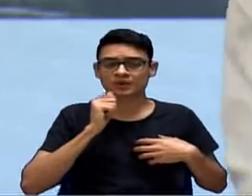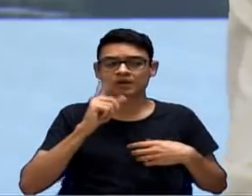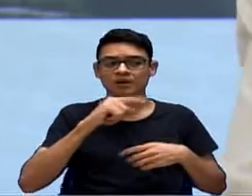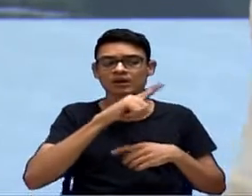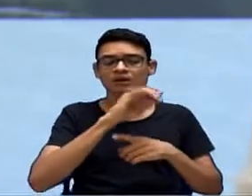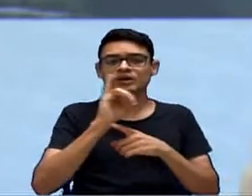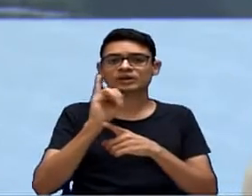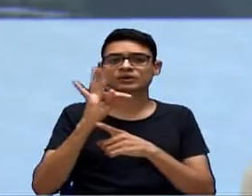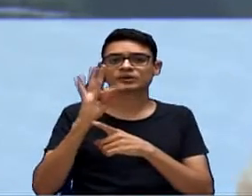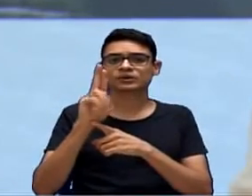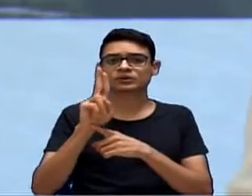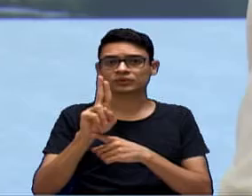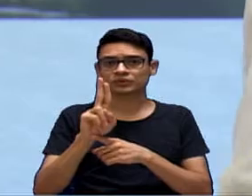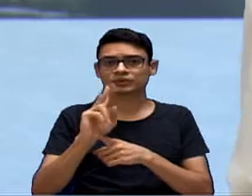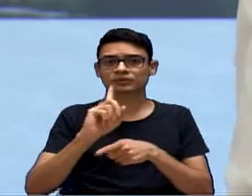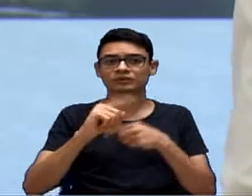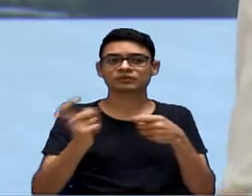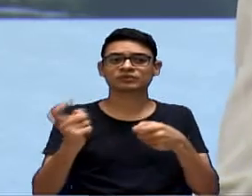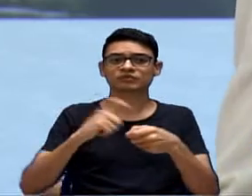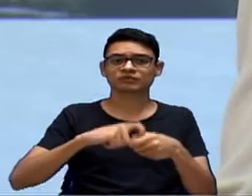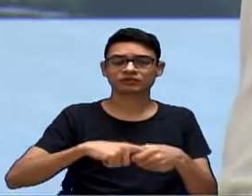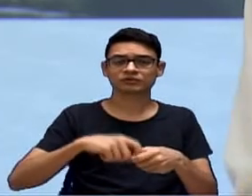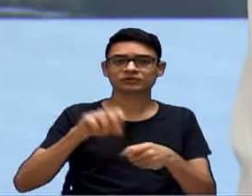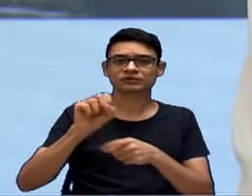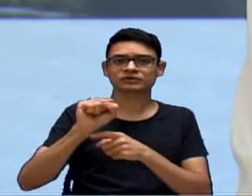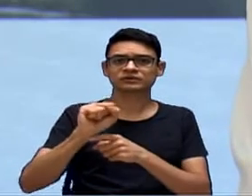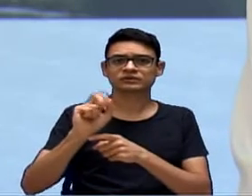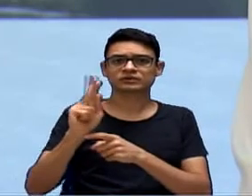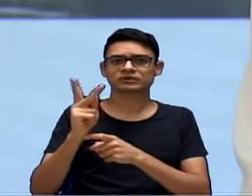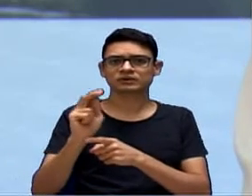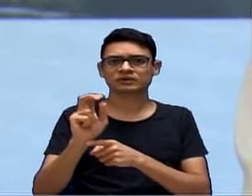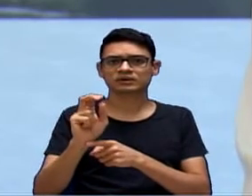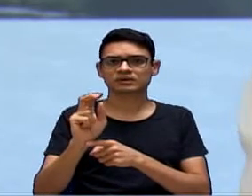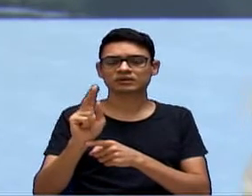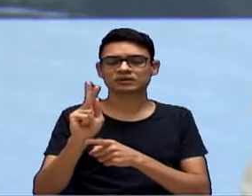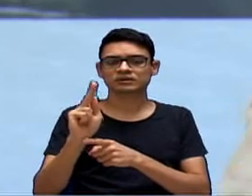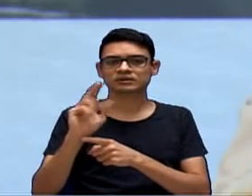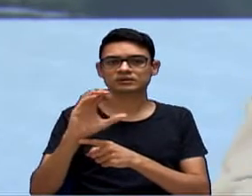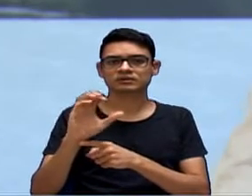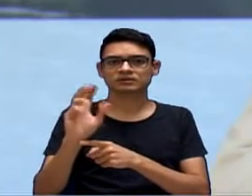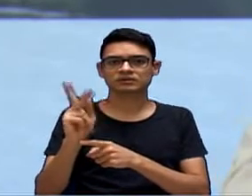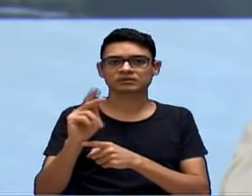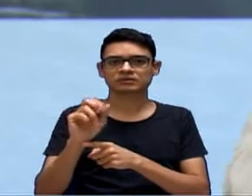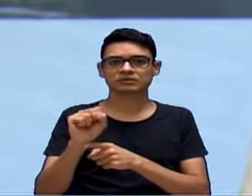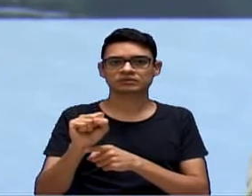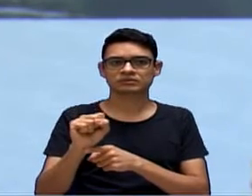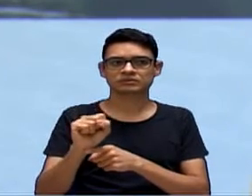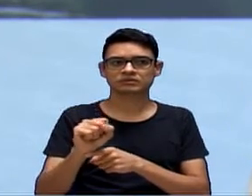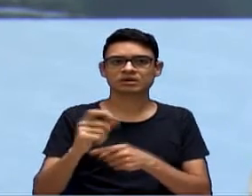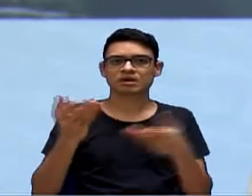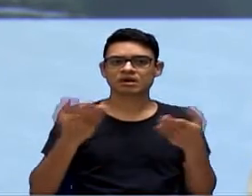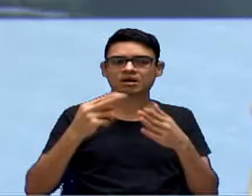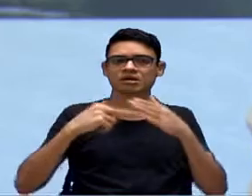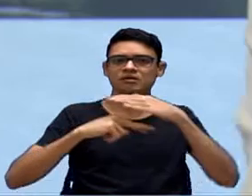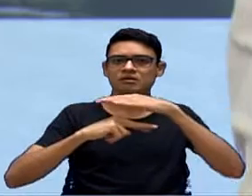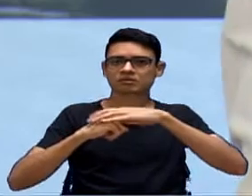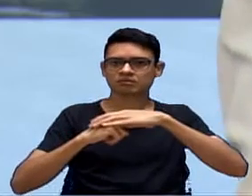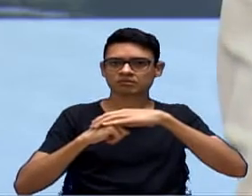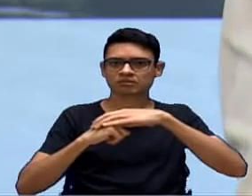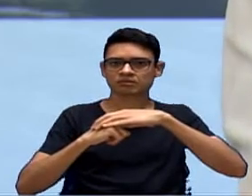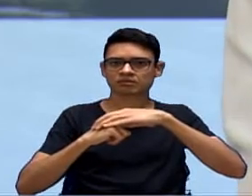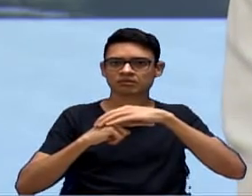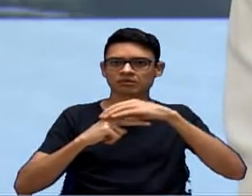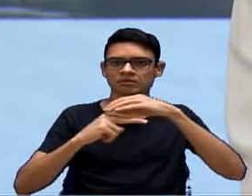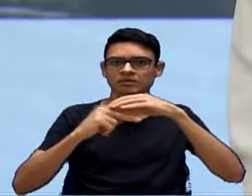Itu e volta para continuar o tratamento no CHS. Isso é absurdo. Sendo que aqui os pacientes deveriam ser atendidos e